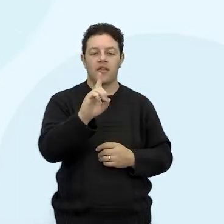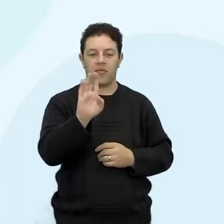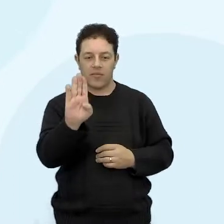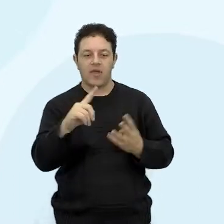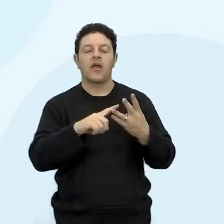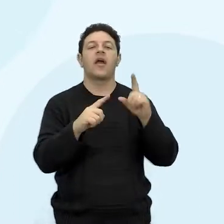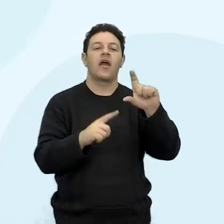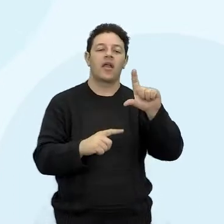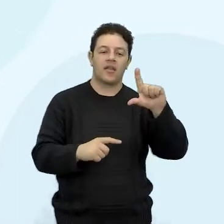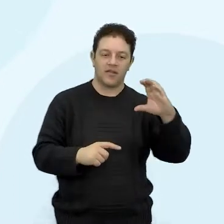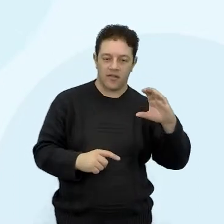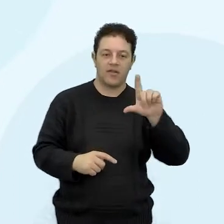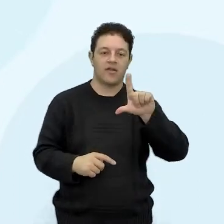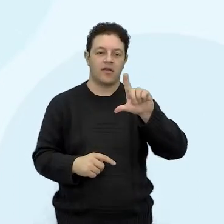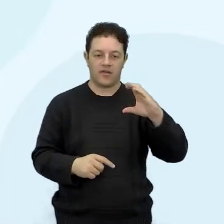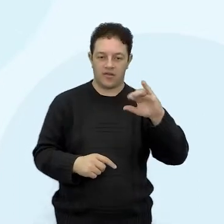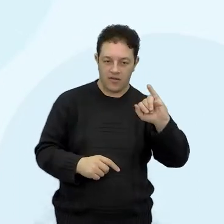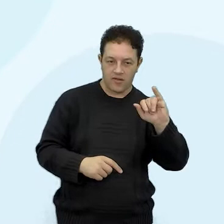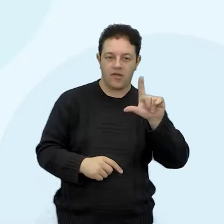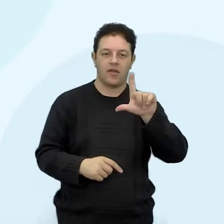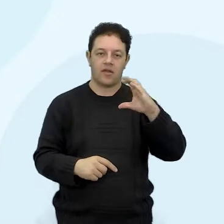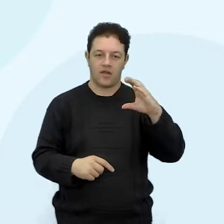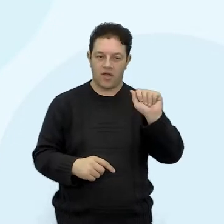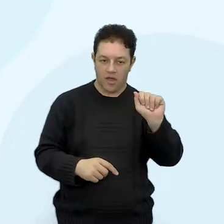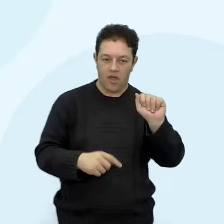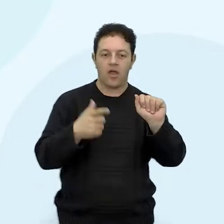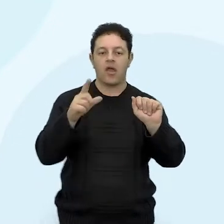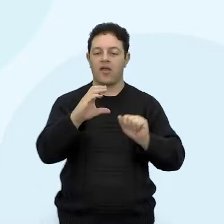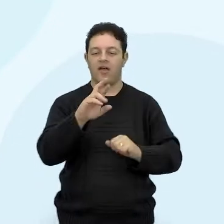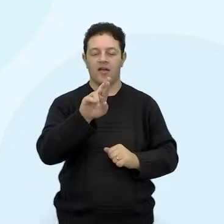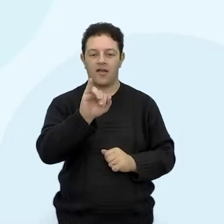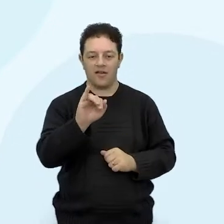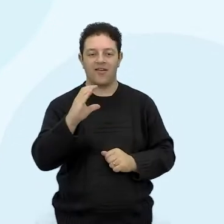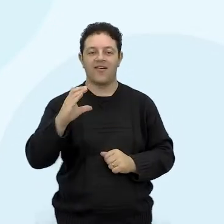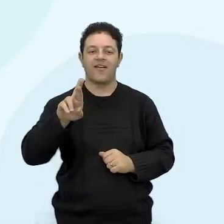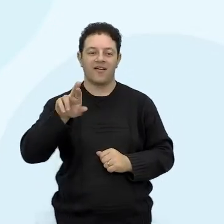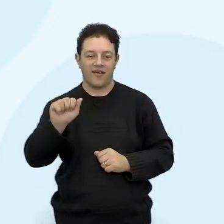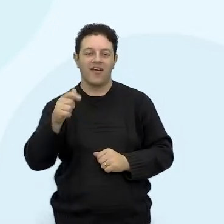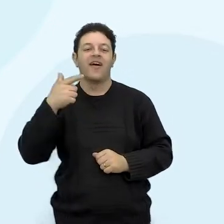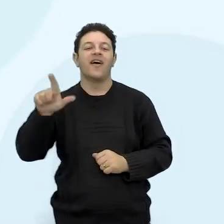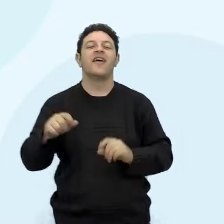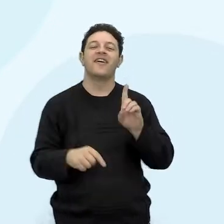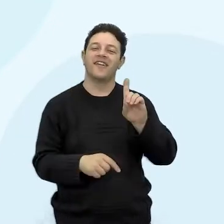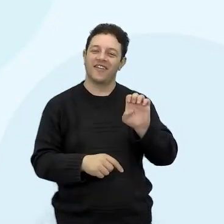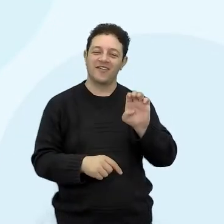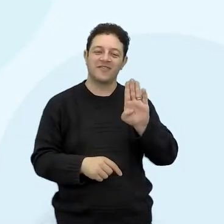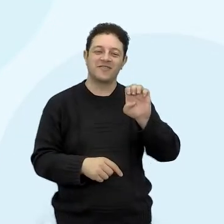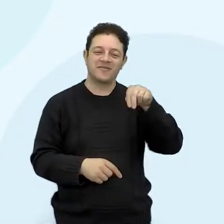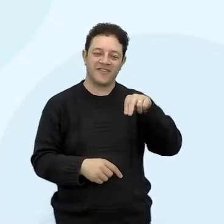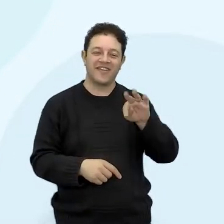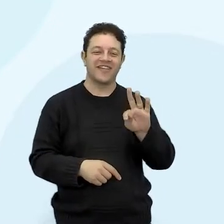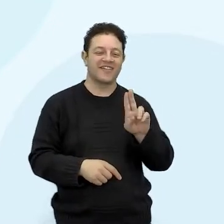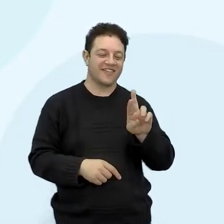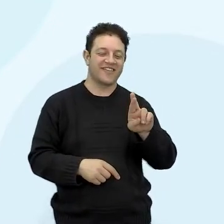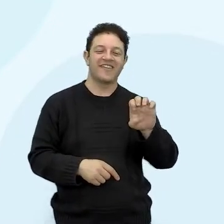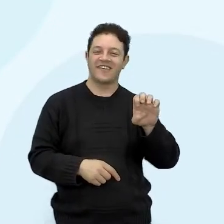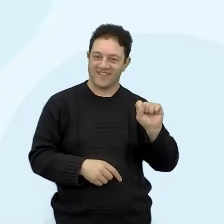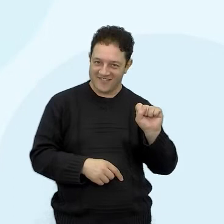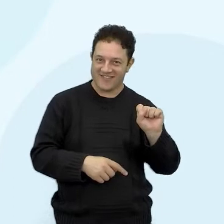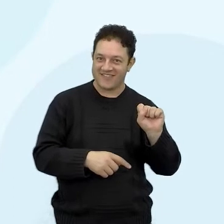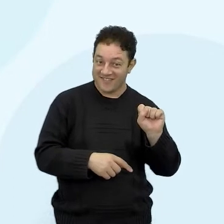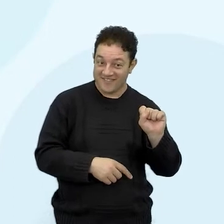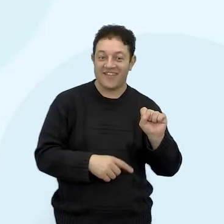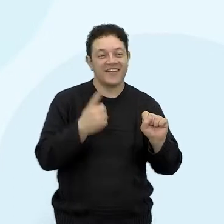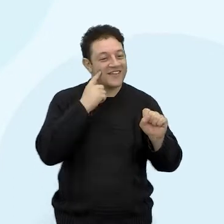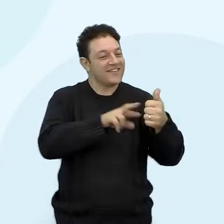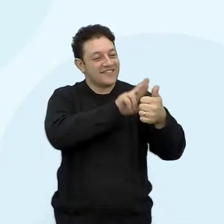e o LCA, o CRI e o CRA e o debêntures. Essas são exemplos aí